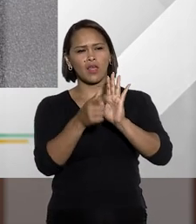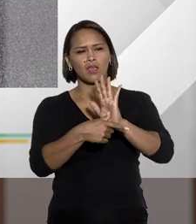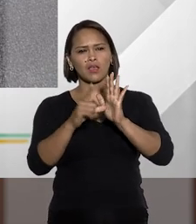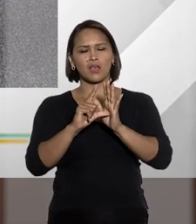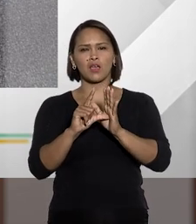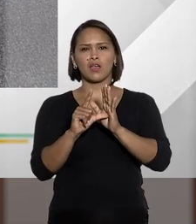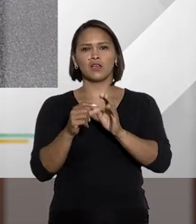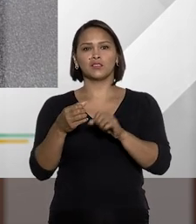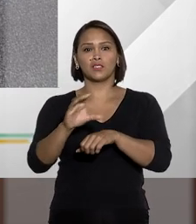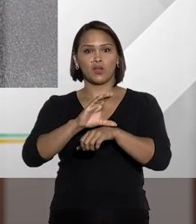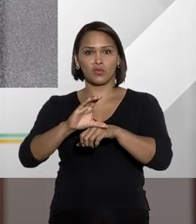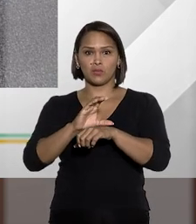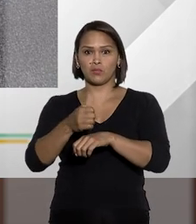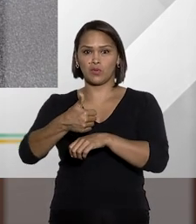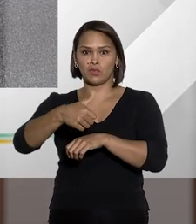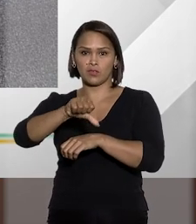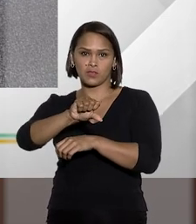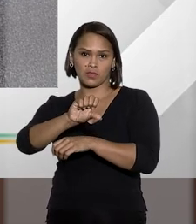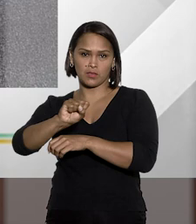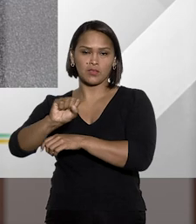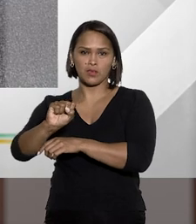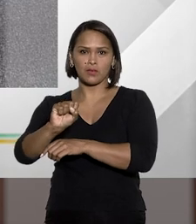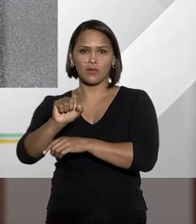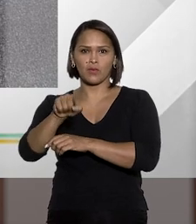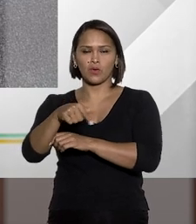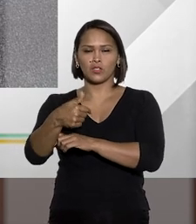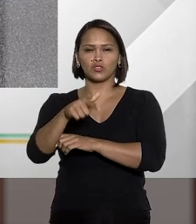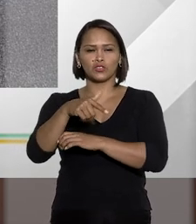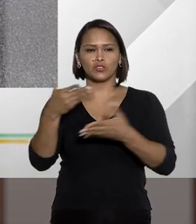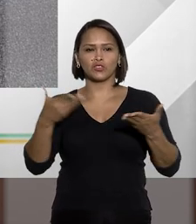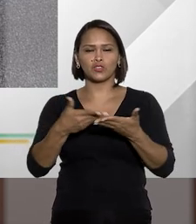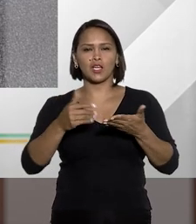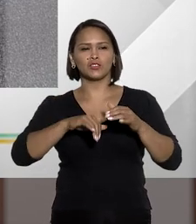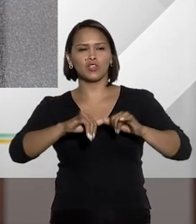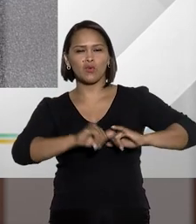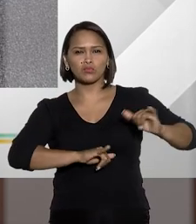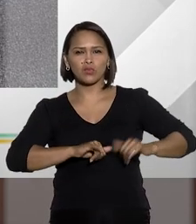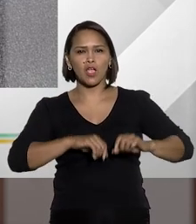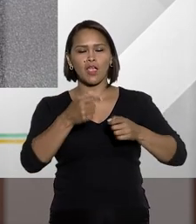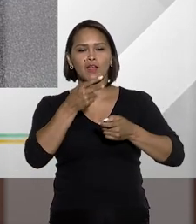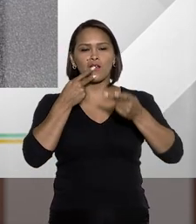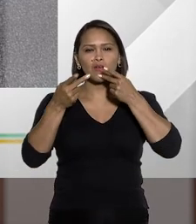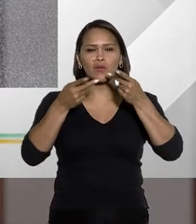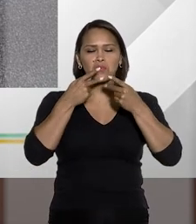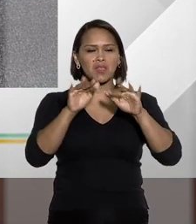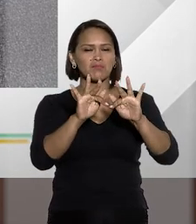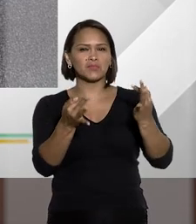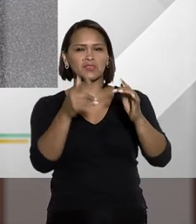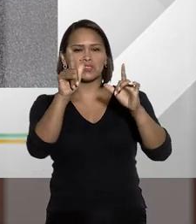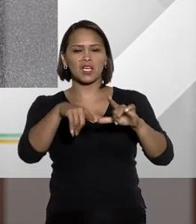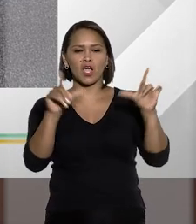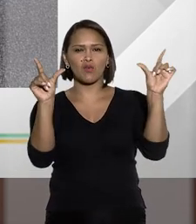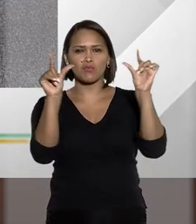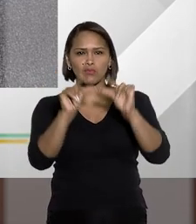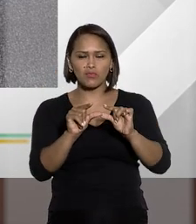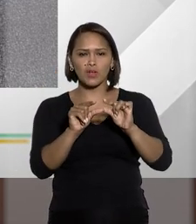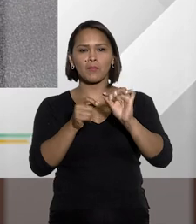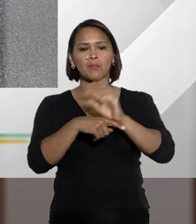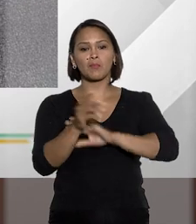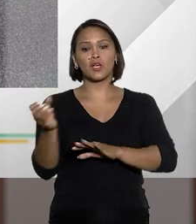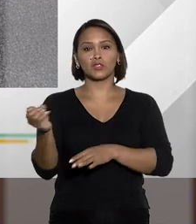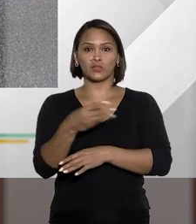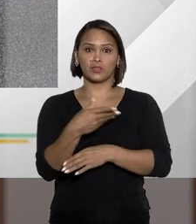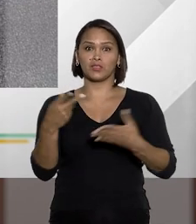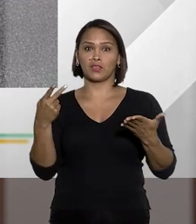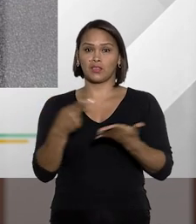essa lei criada antes da Constituição Federal de 1988 já vinha sofrendo críticas por ser genérica e obsoleta